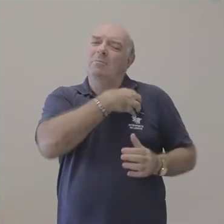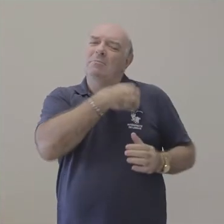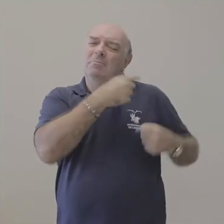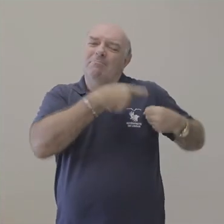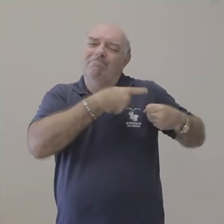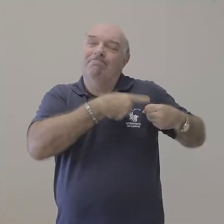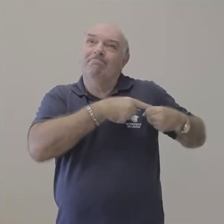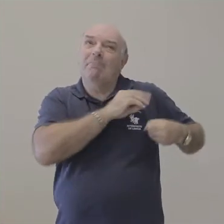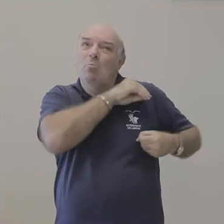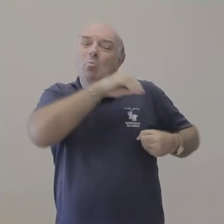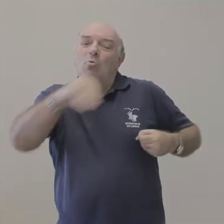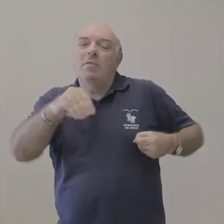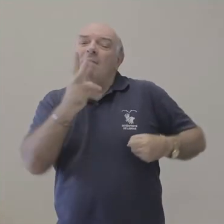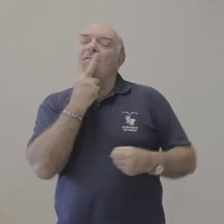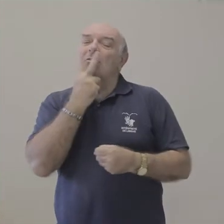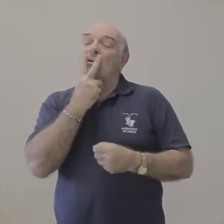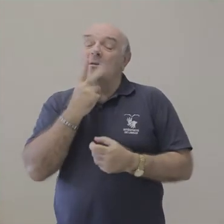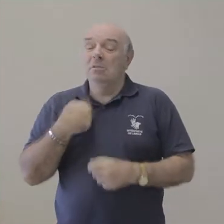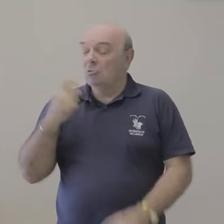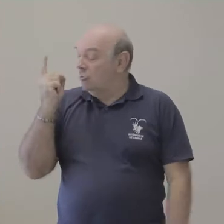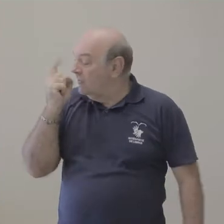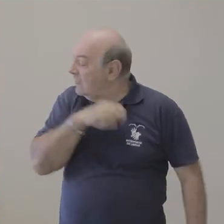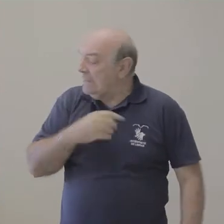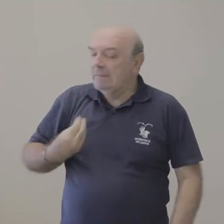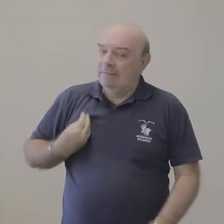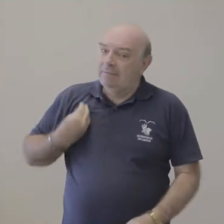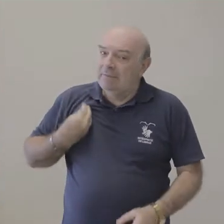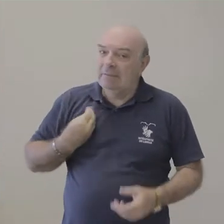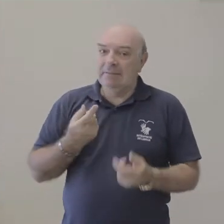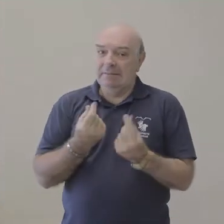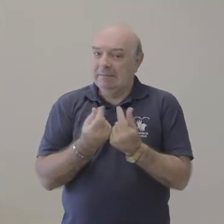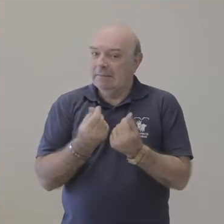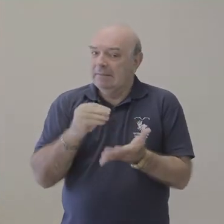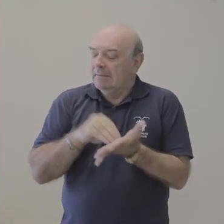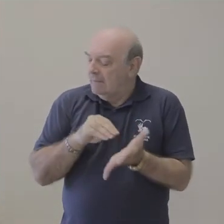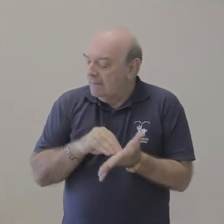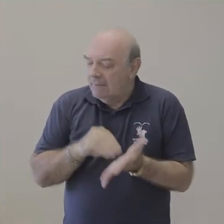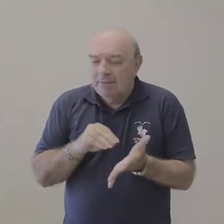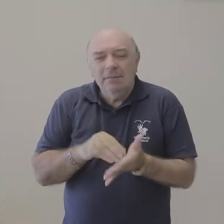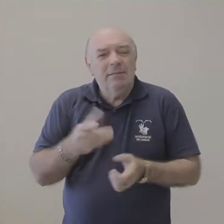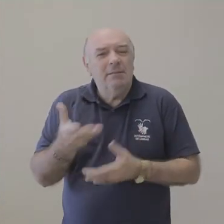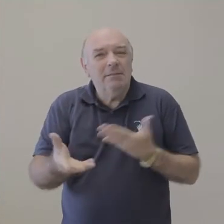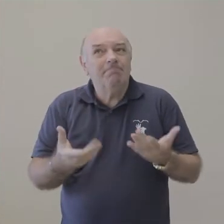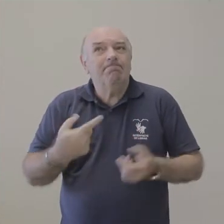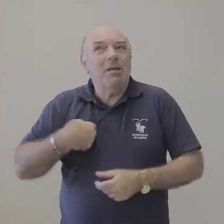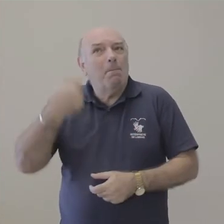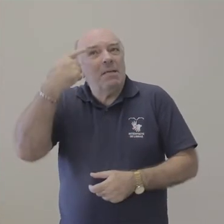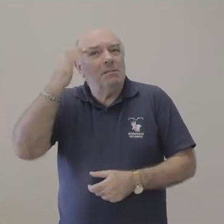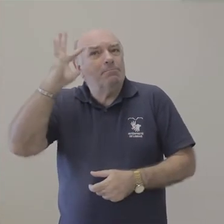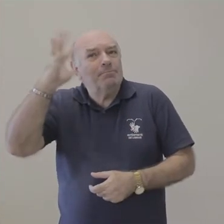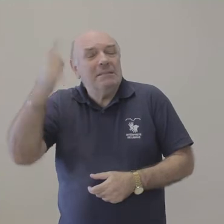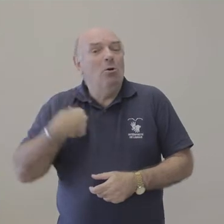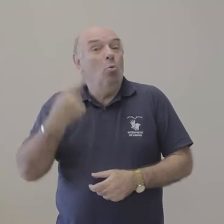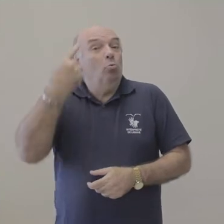da Bahia. Aí vim para Vitória e tive aquele momento muito difícil financeiramente. E eu